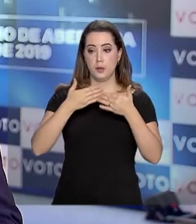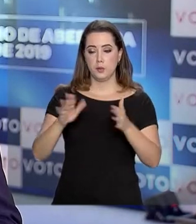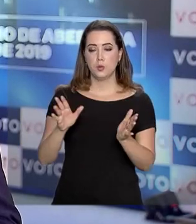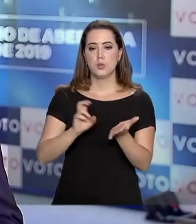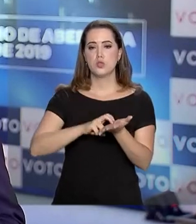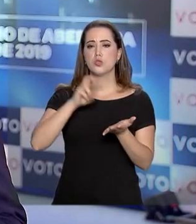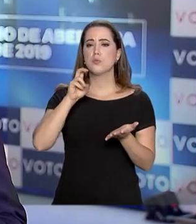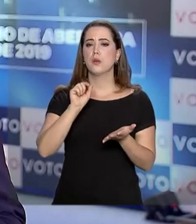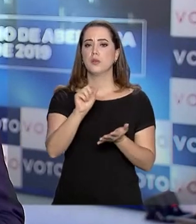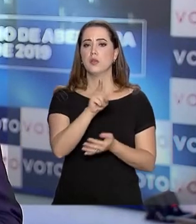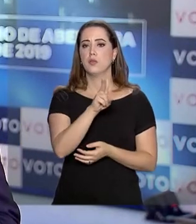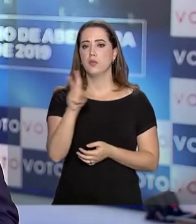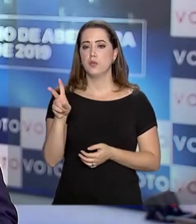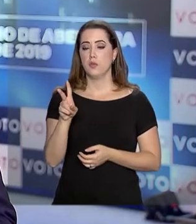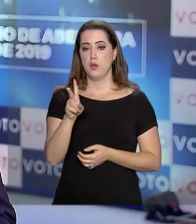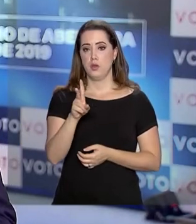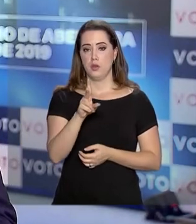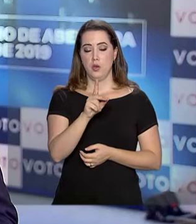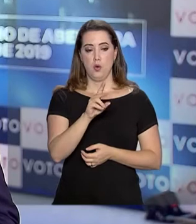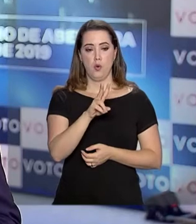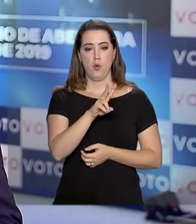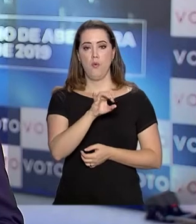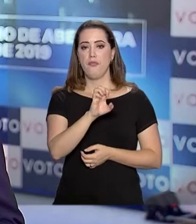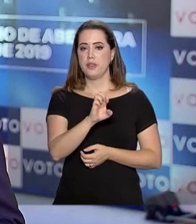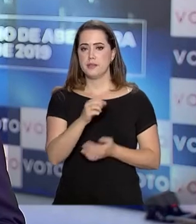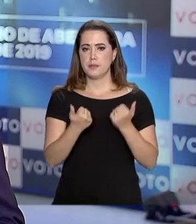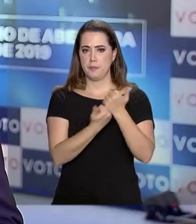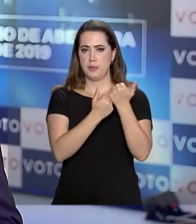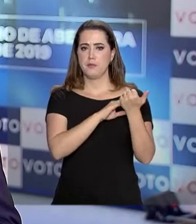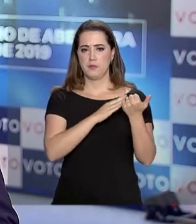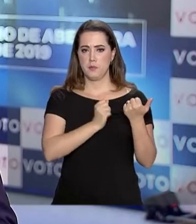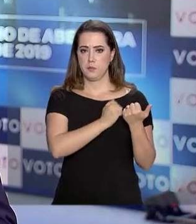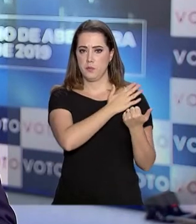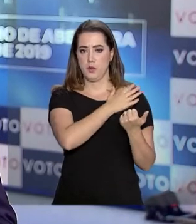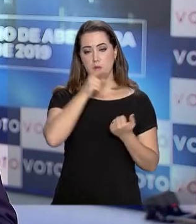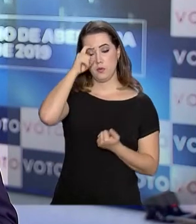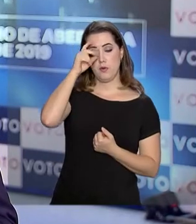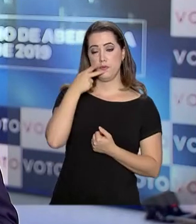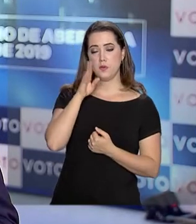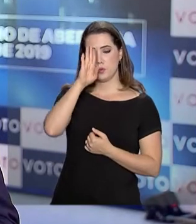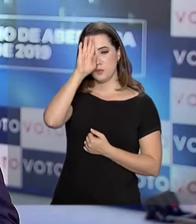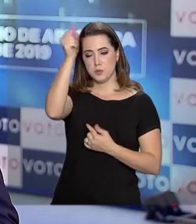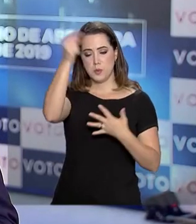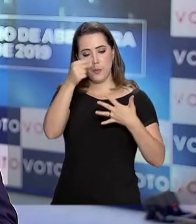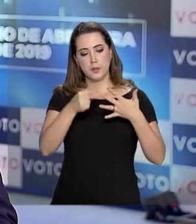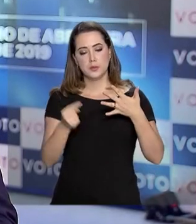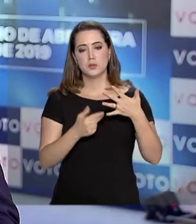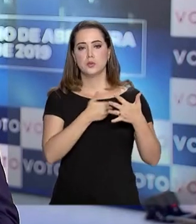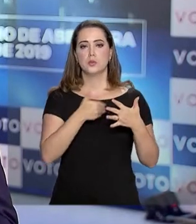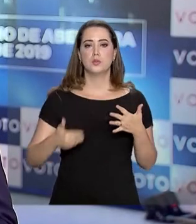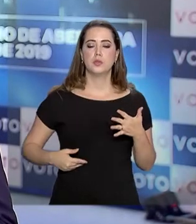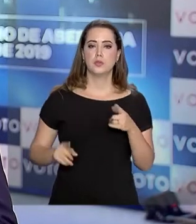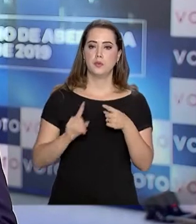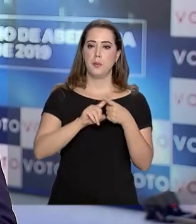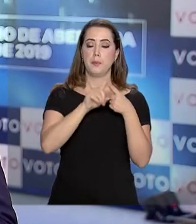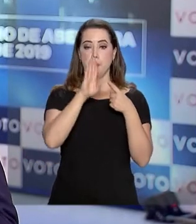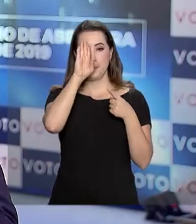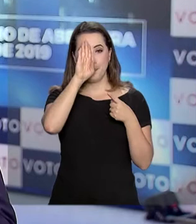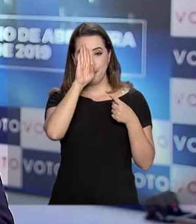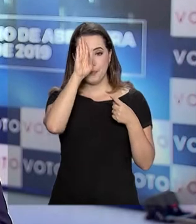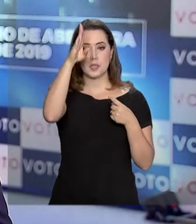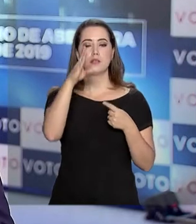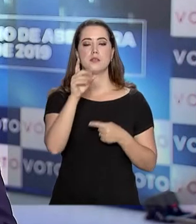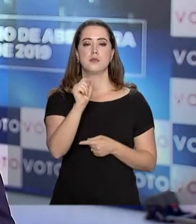seminário, o vice-presidente da República, Hamilton Mourão, falou sobre as prioridades do governo. A primeira delas,